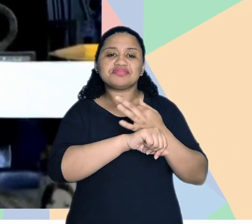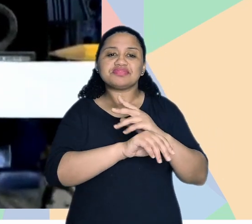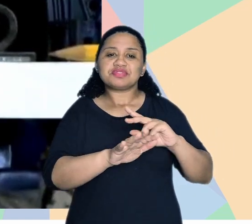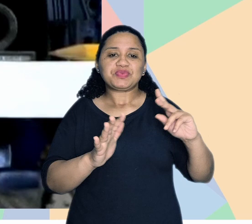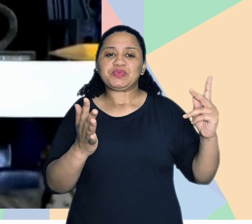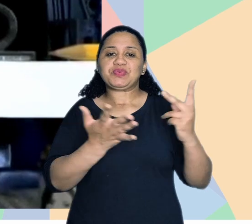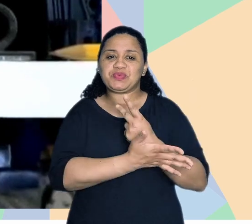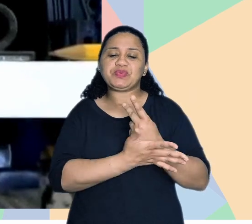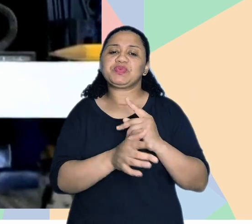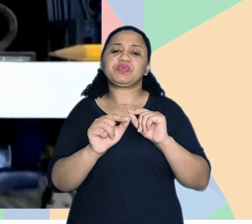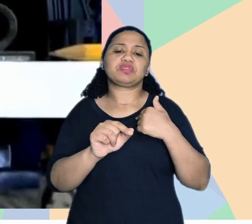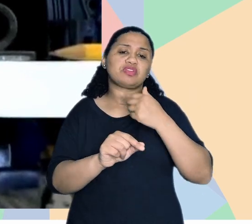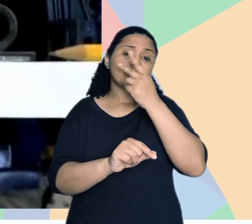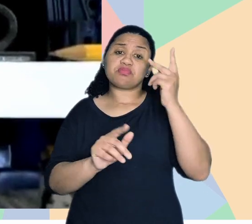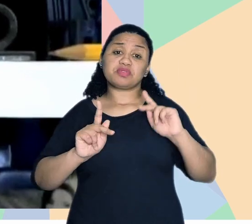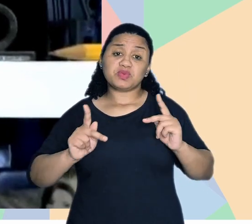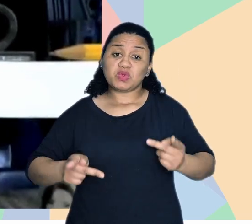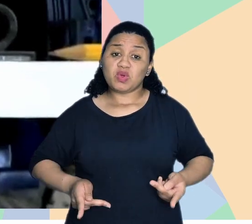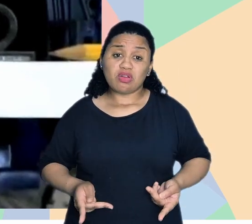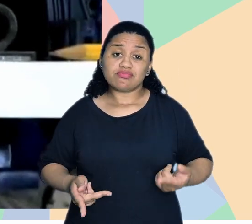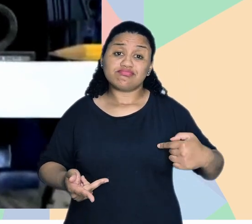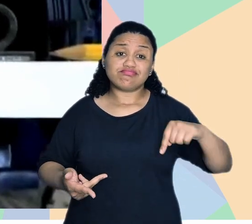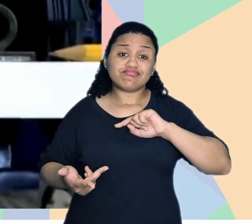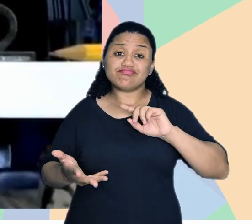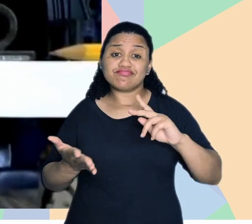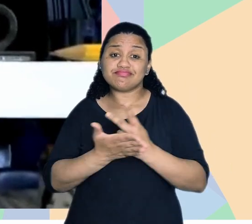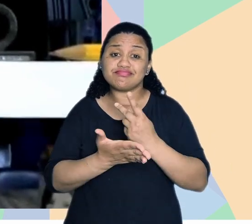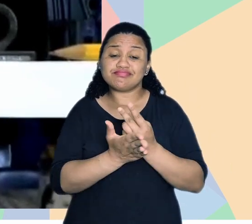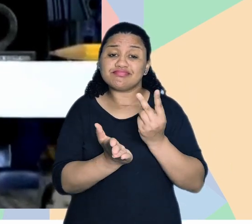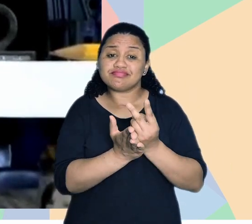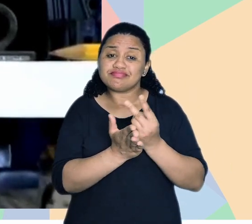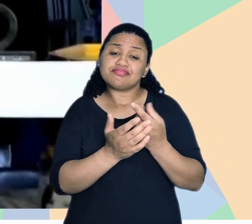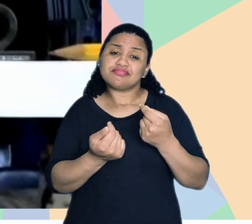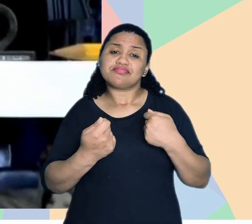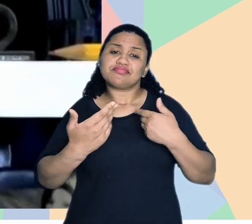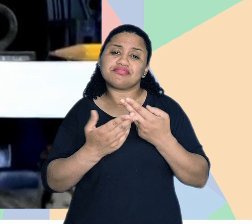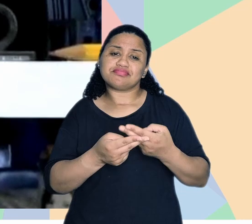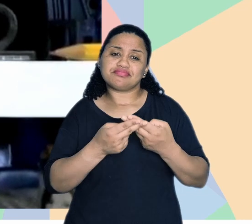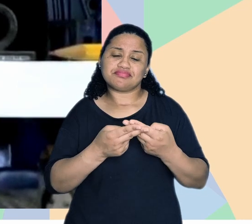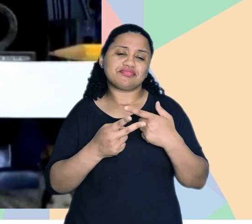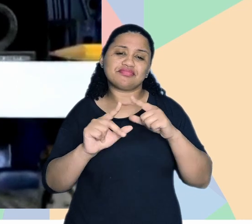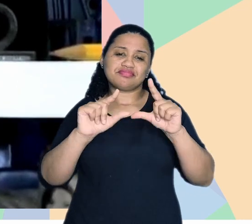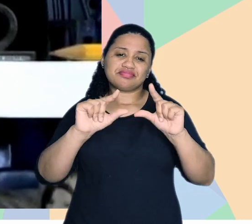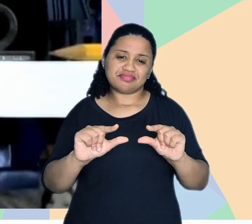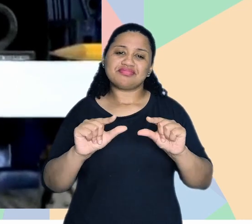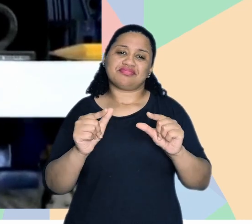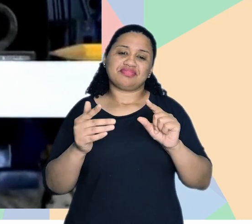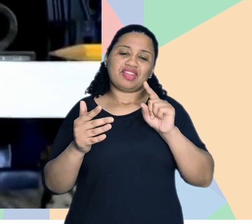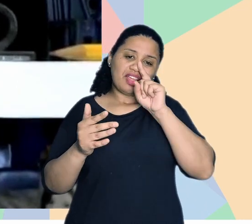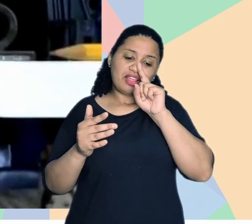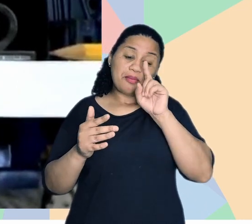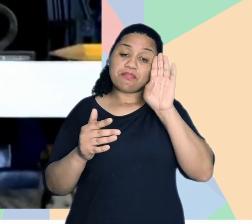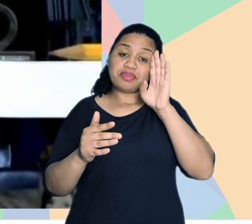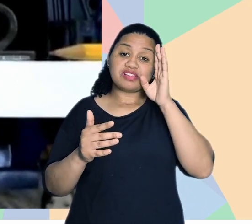é tolerar esse erro, porque o ser humano é isso, a gente erra o tempo todo. Então, precisa ter essa tolerância. Então, minimizar os riscos,